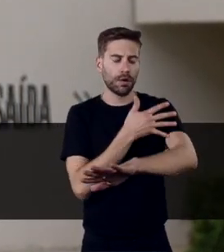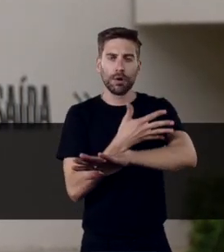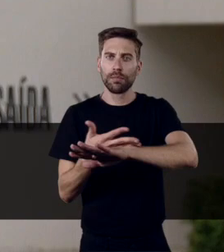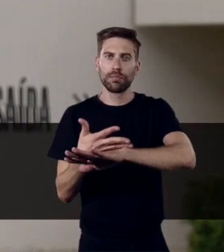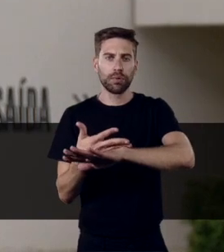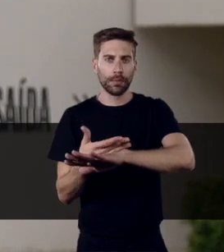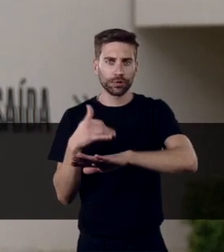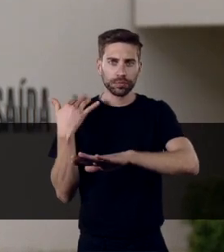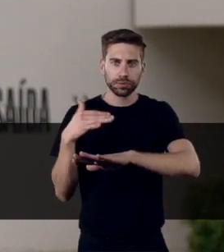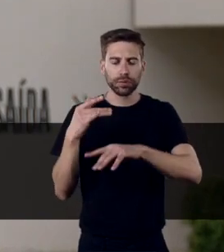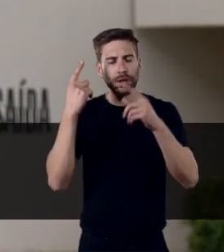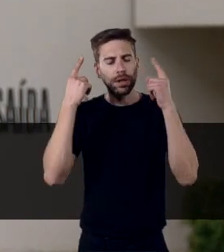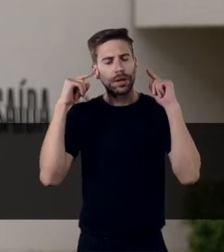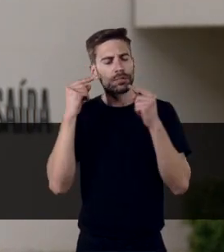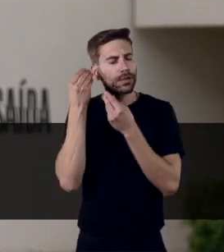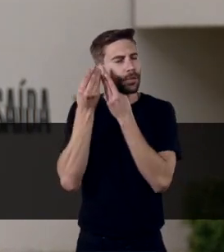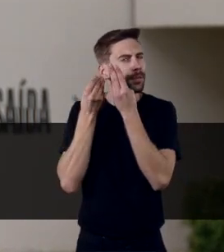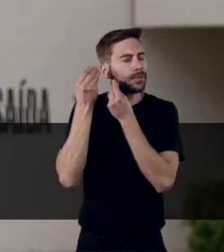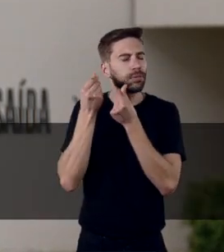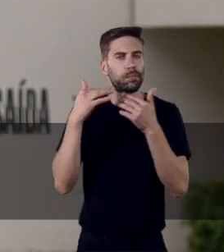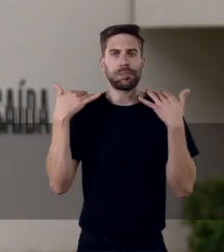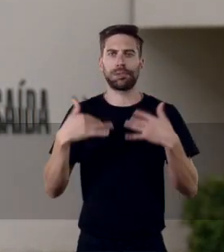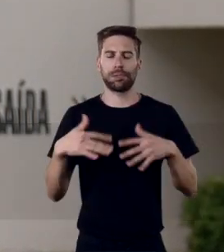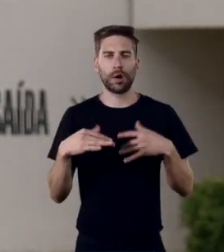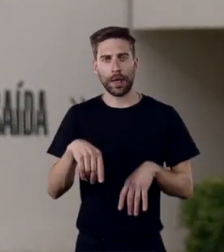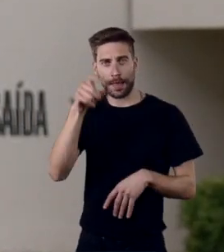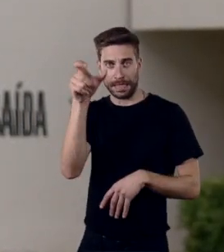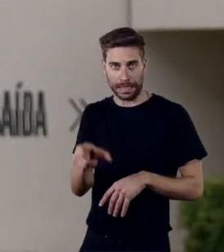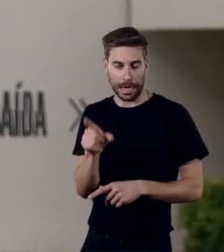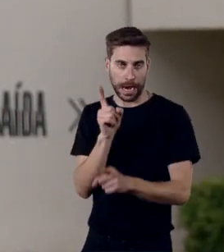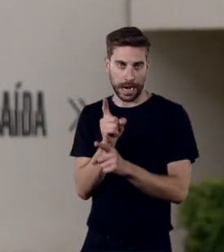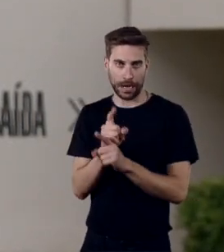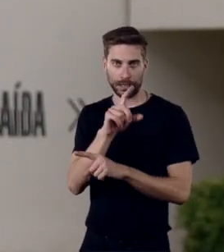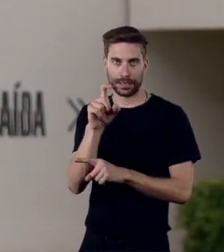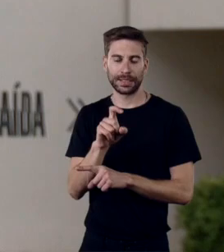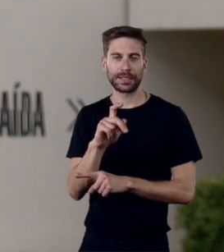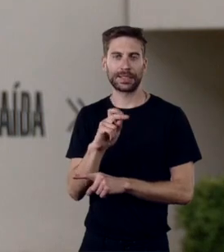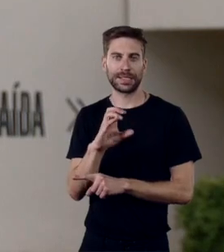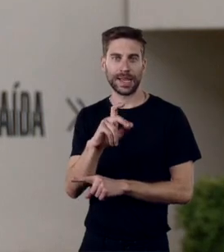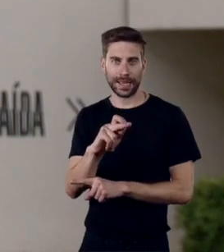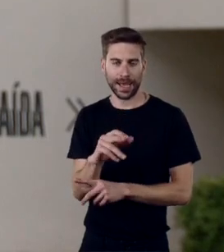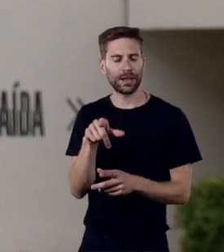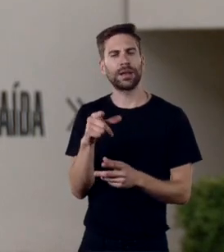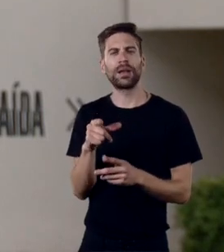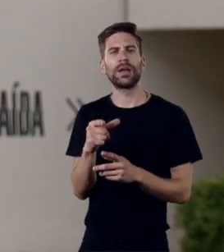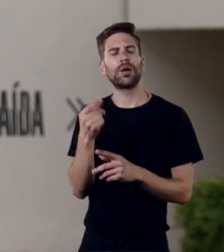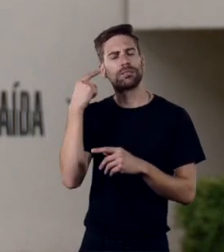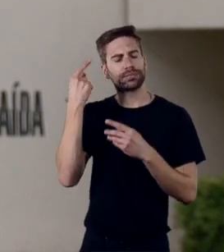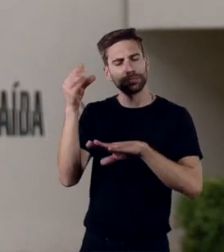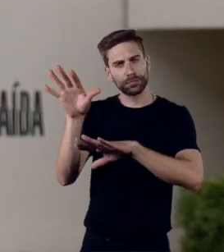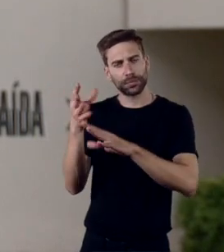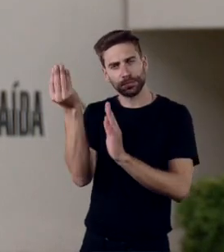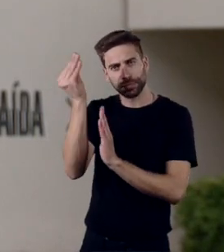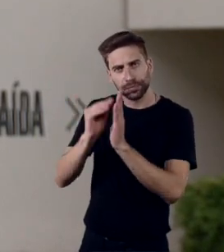E grandes melodias. Porque ele era um compositor, Um grande compositor E era dos maiores poetas